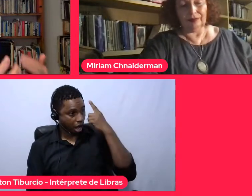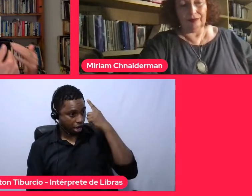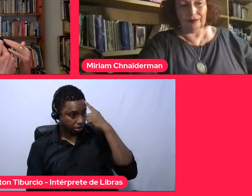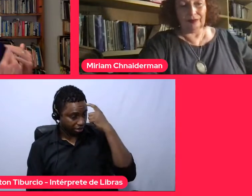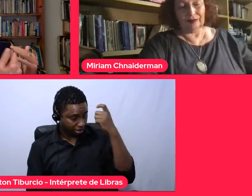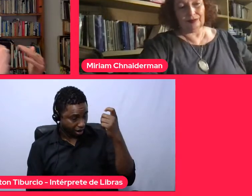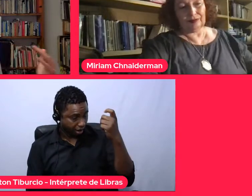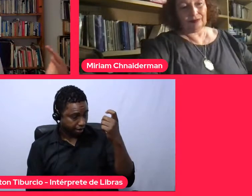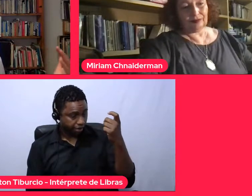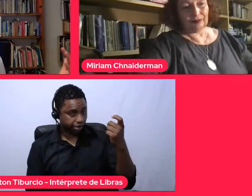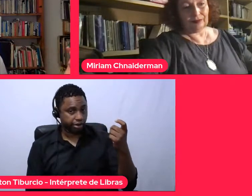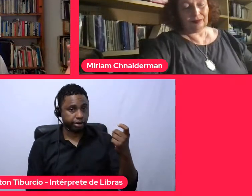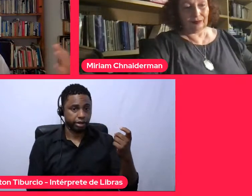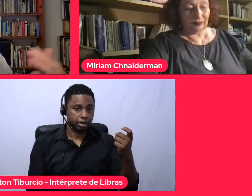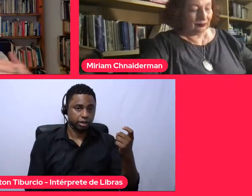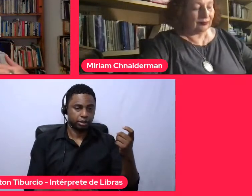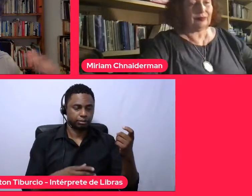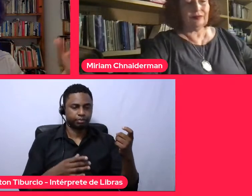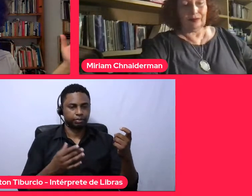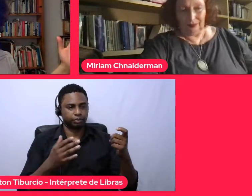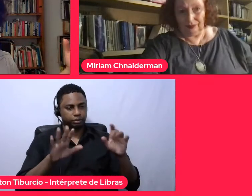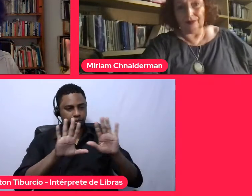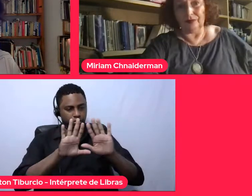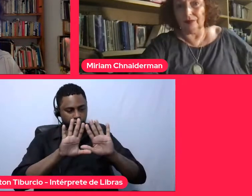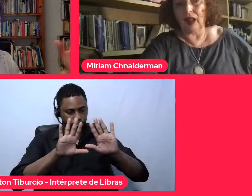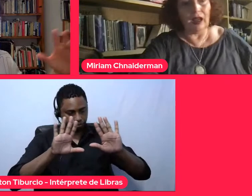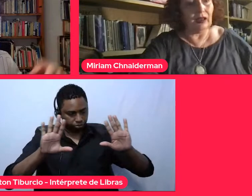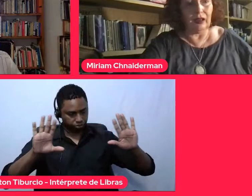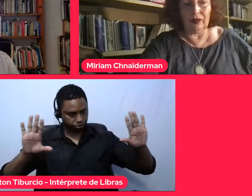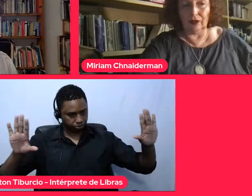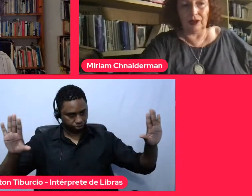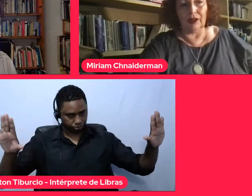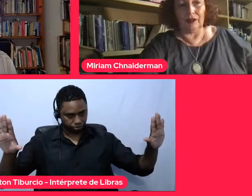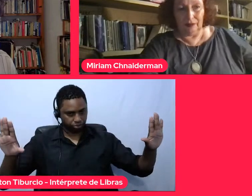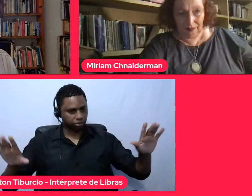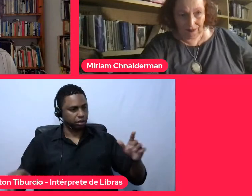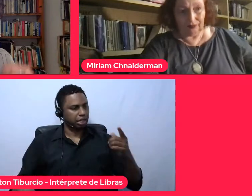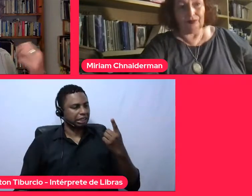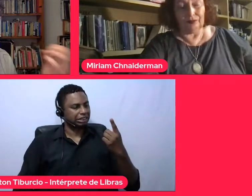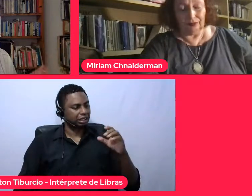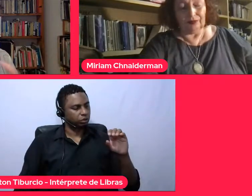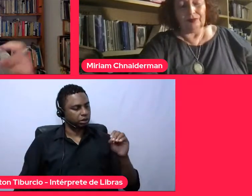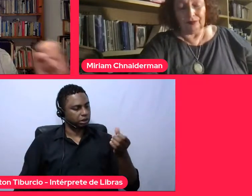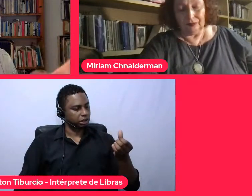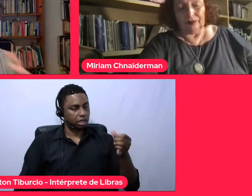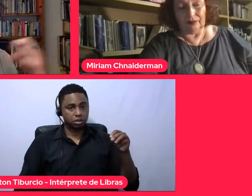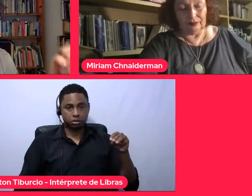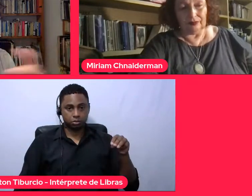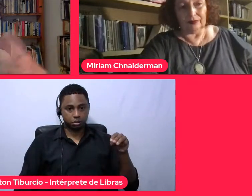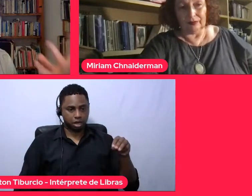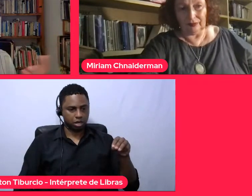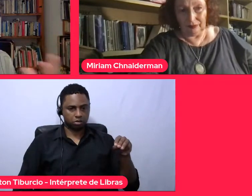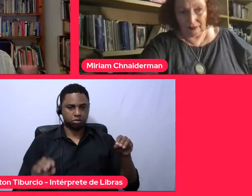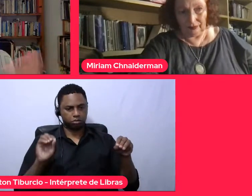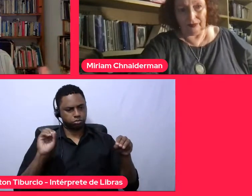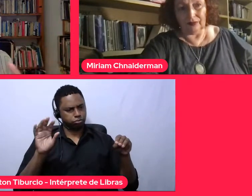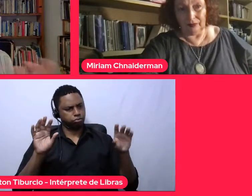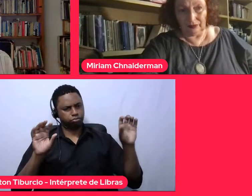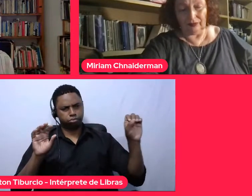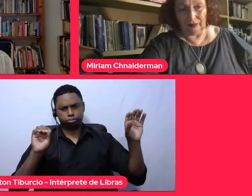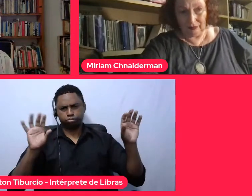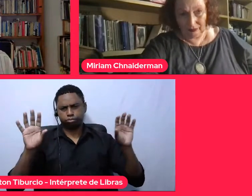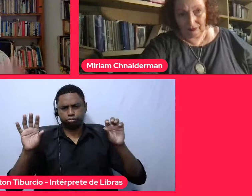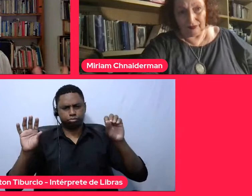é uma grande tela de 106 metros de escalação com projeções de eventos